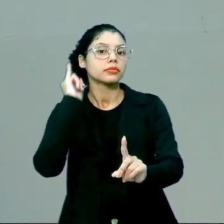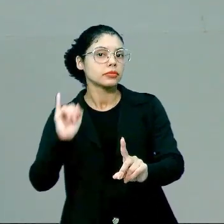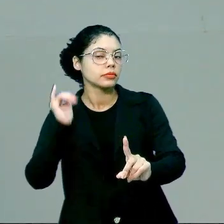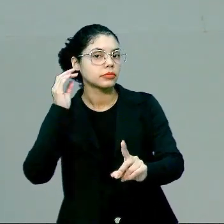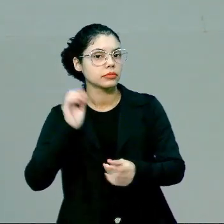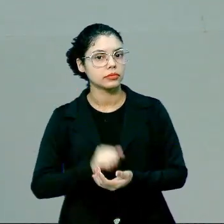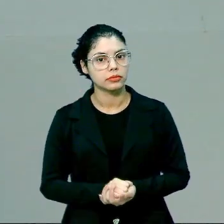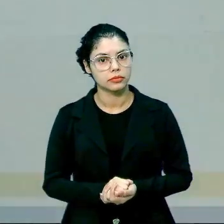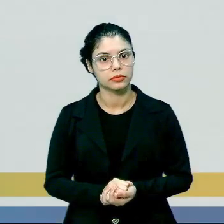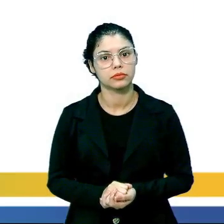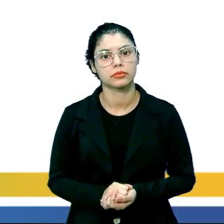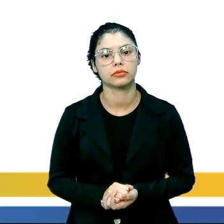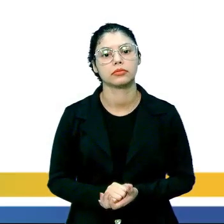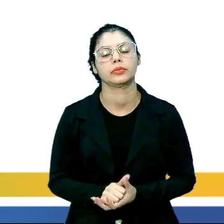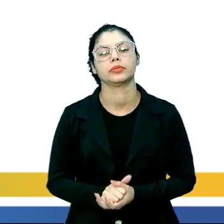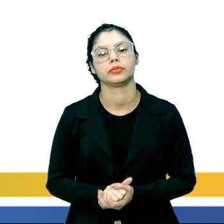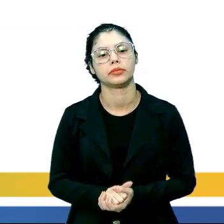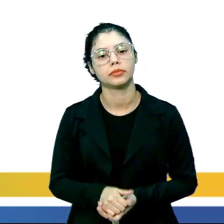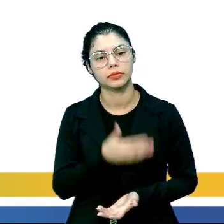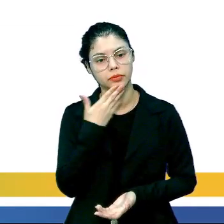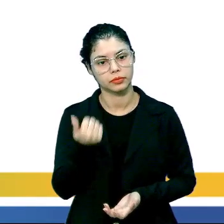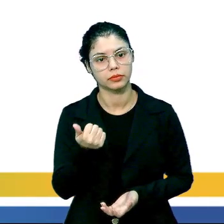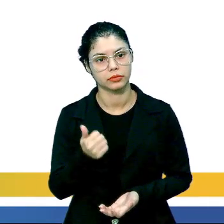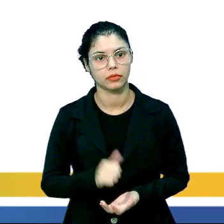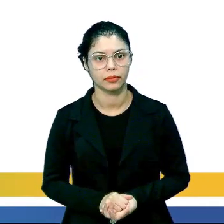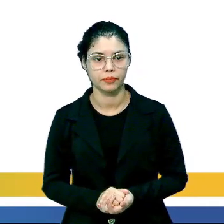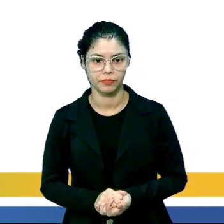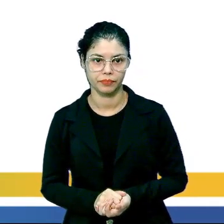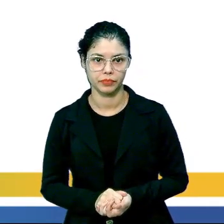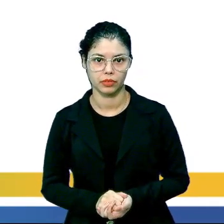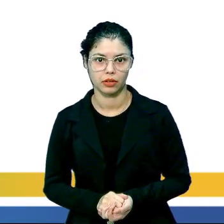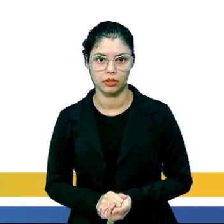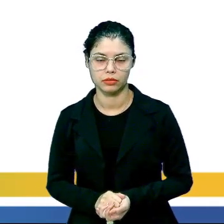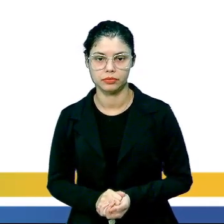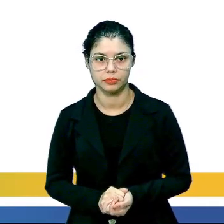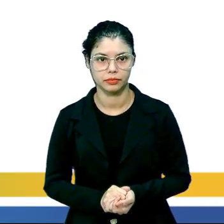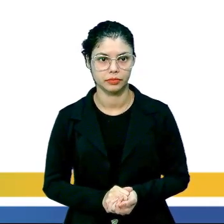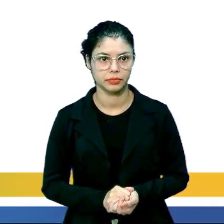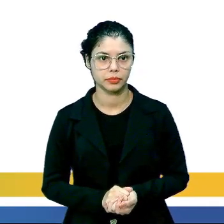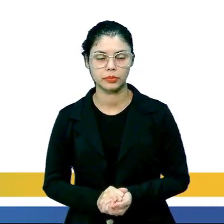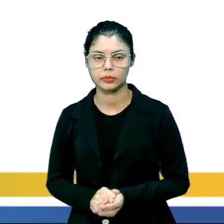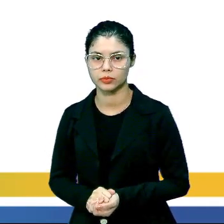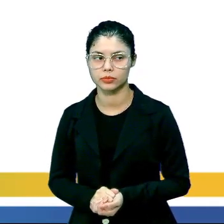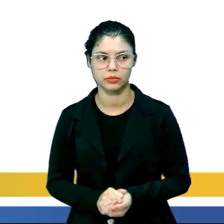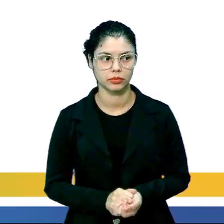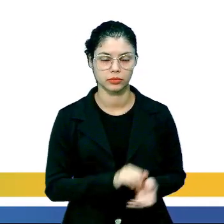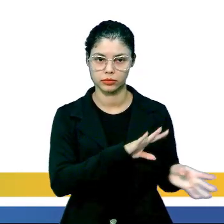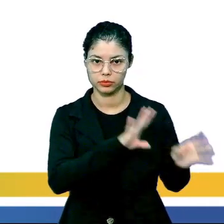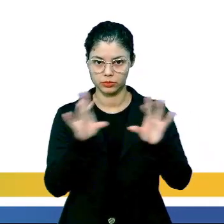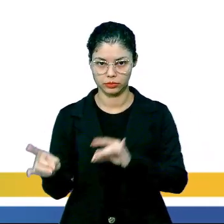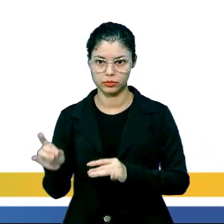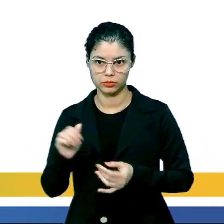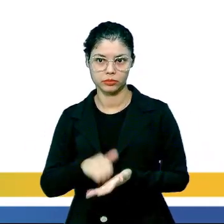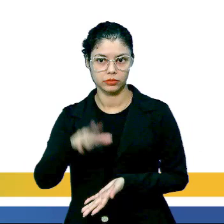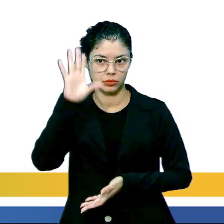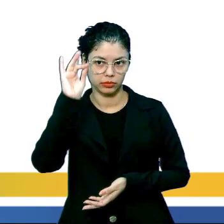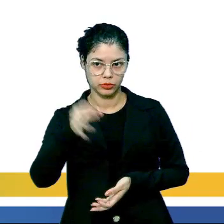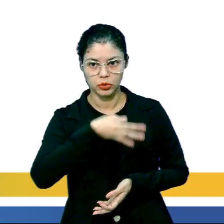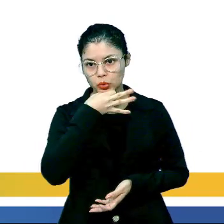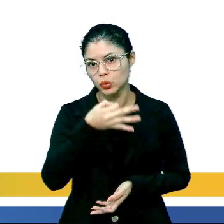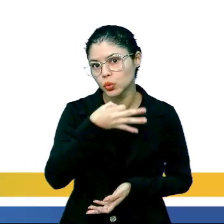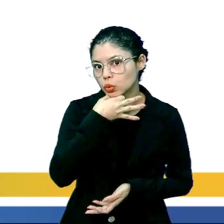central. E aí, vamos observar melhor aqui a parte em que nós trazemos aí o